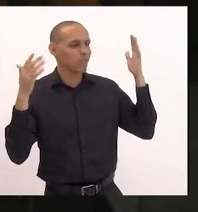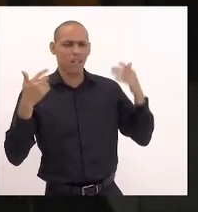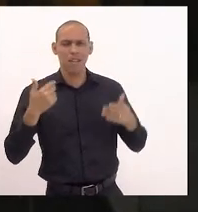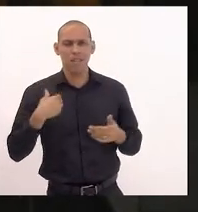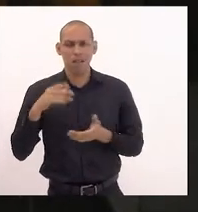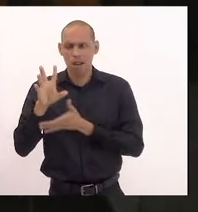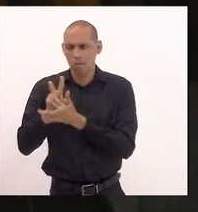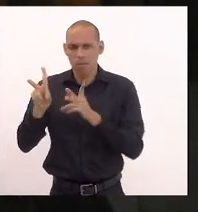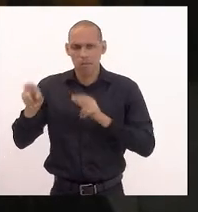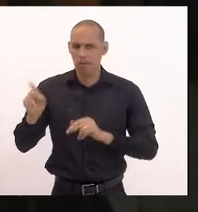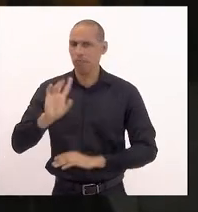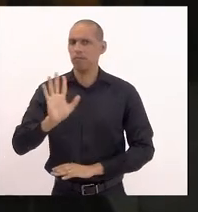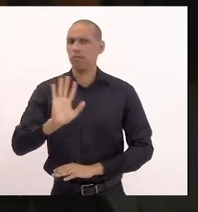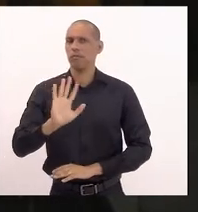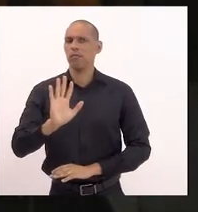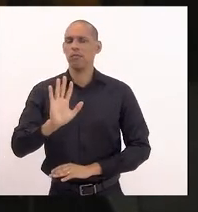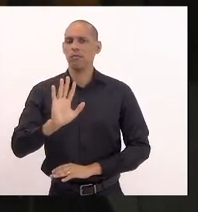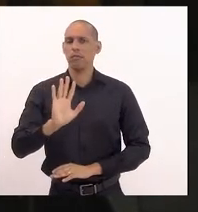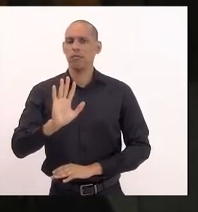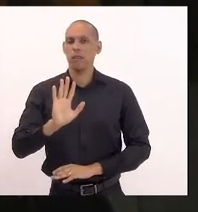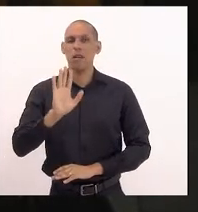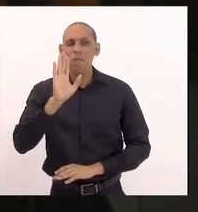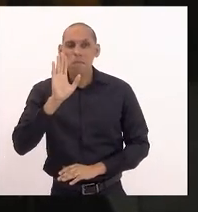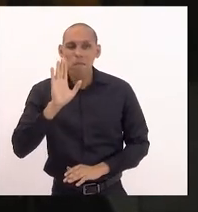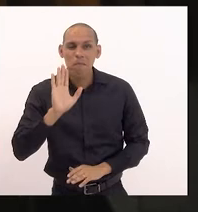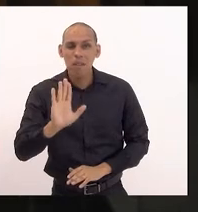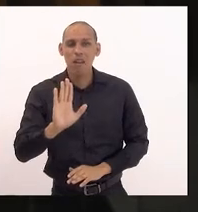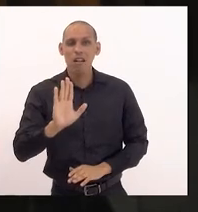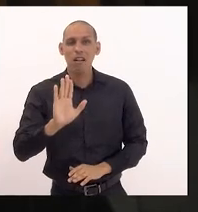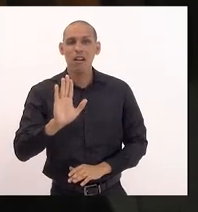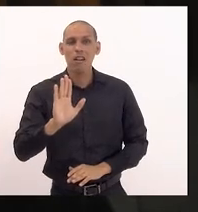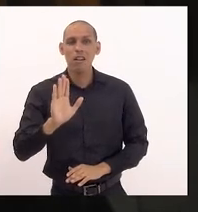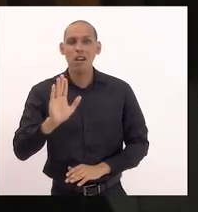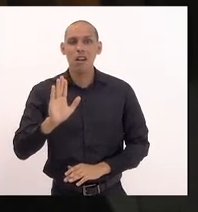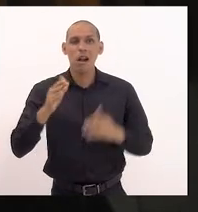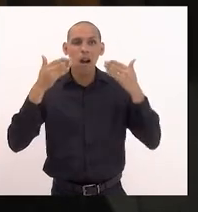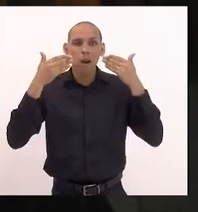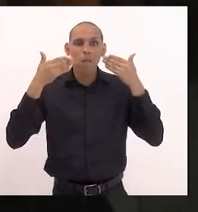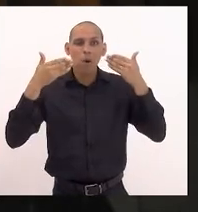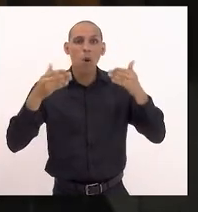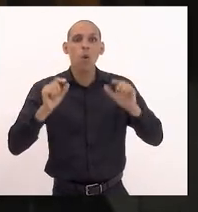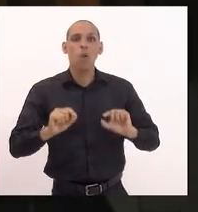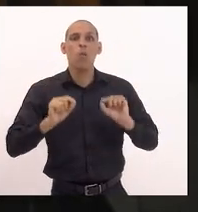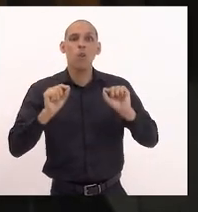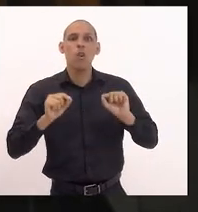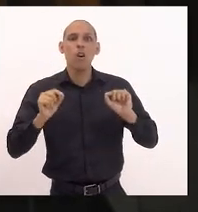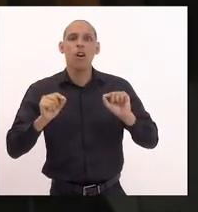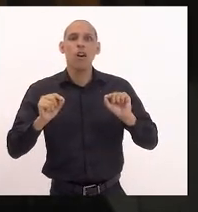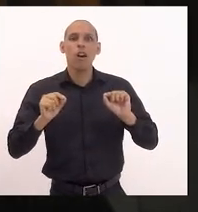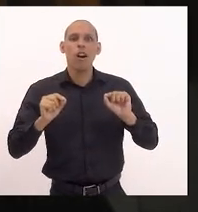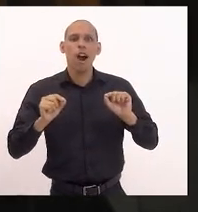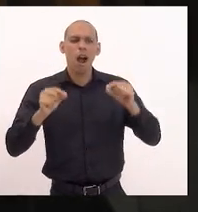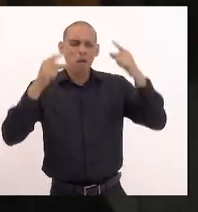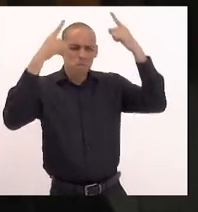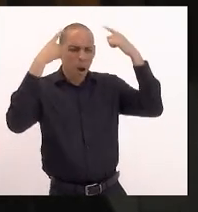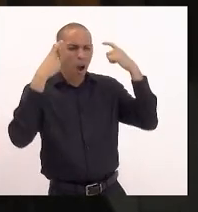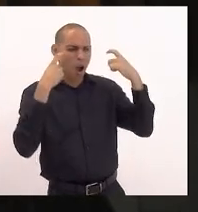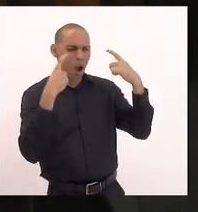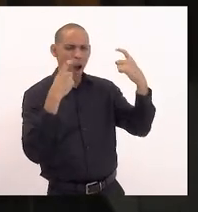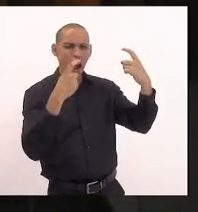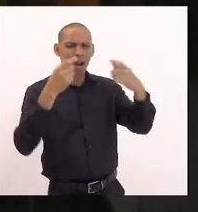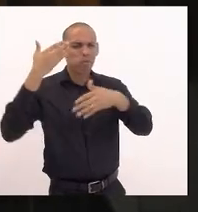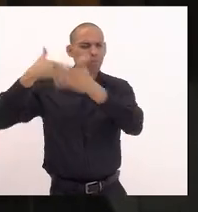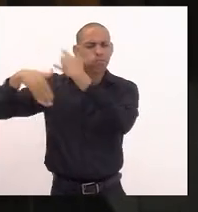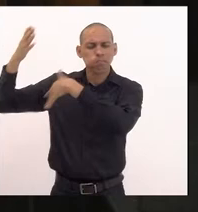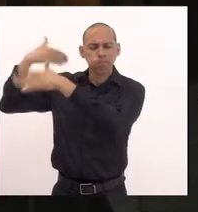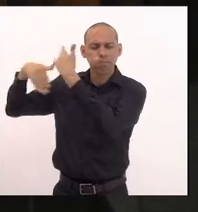que representou a época da pompa dessa violência contra a humanidade